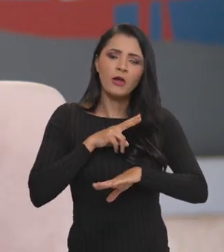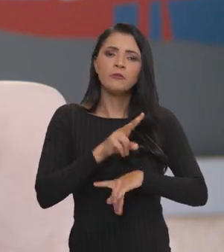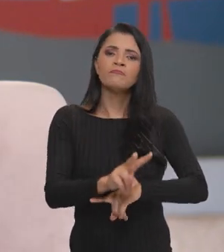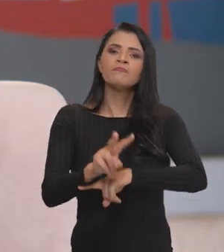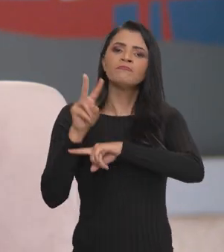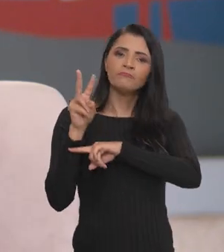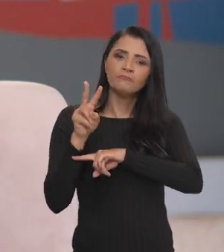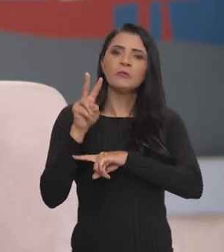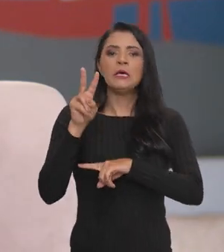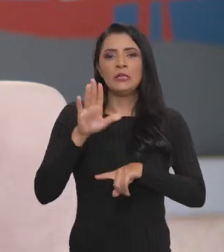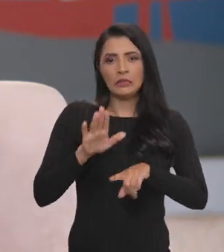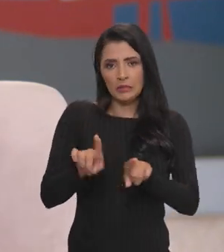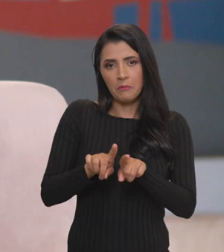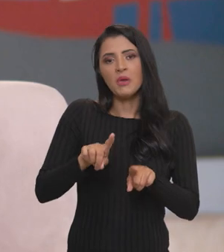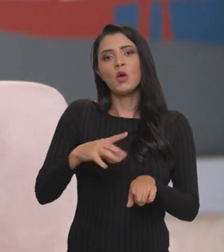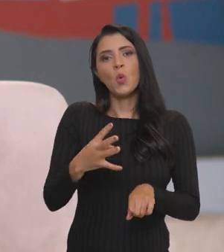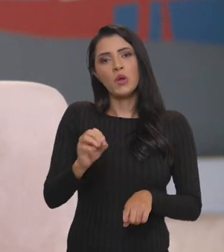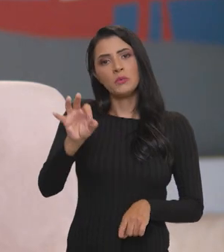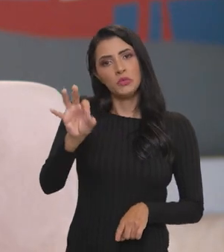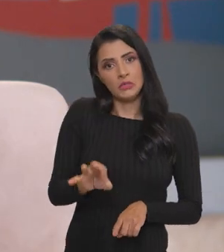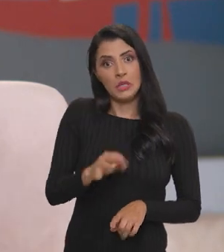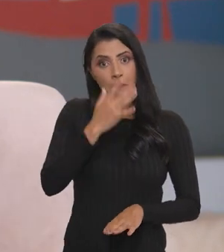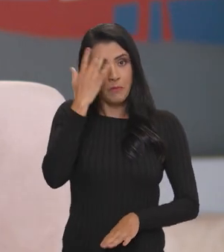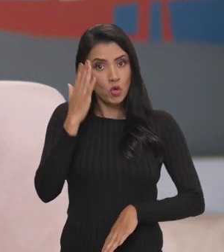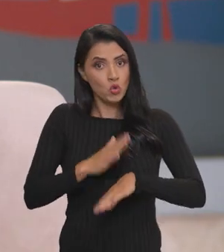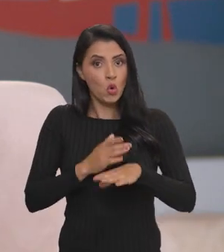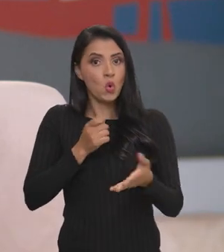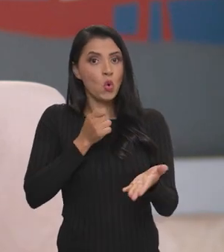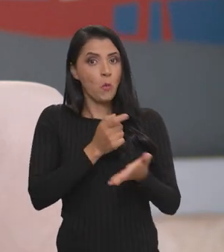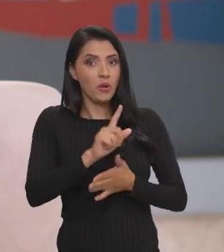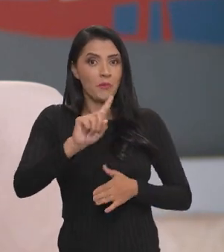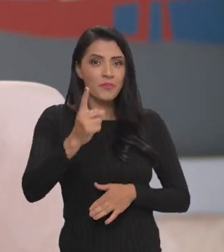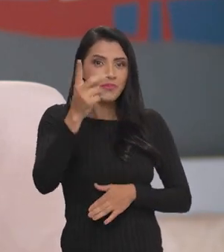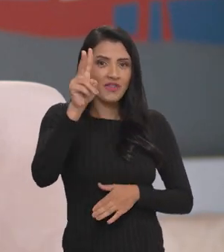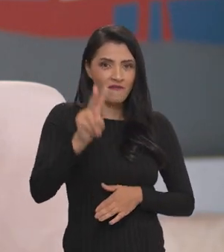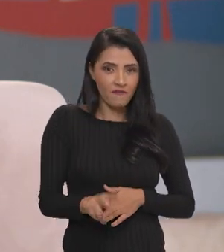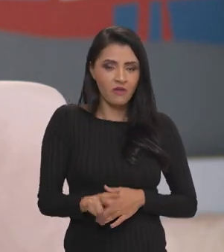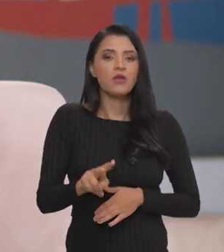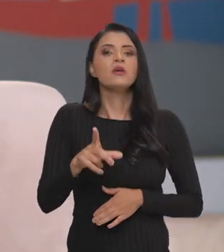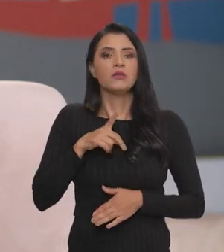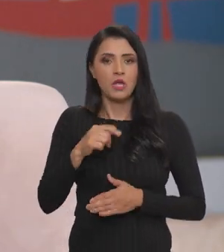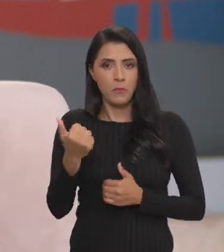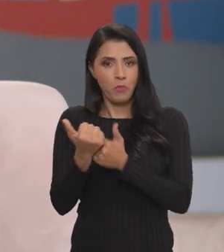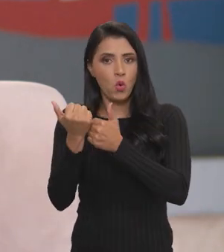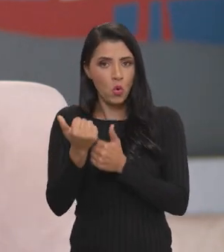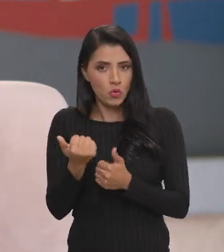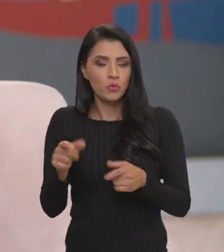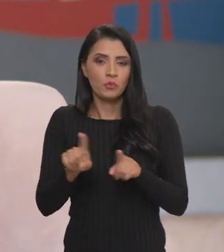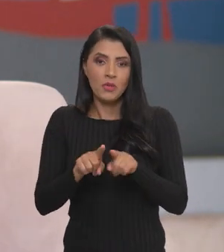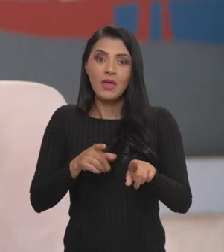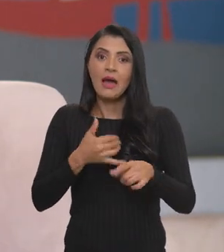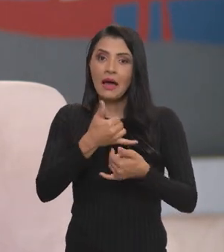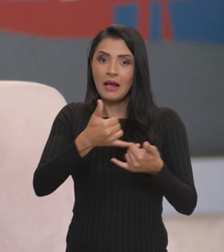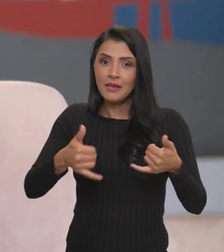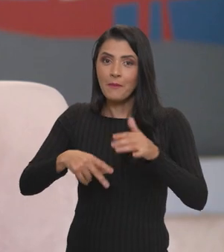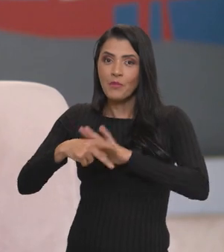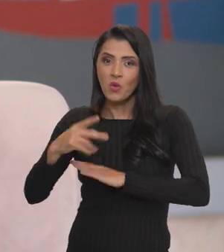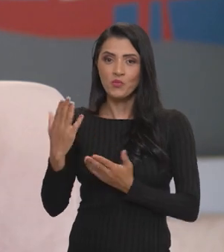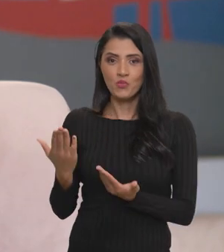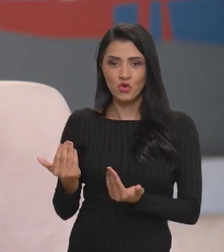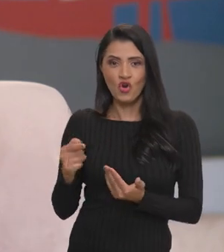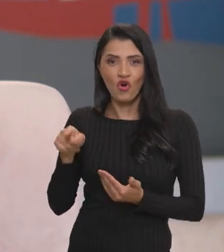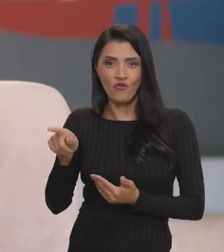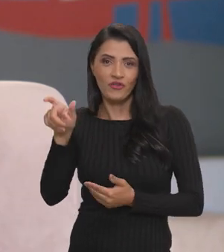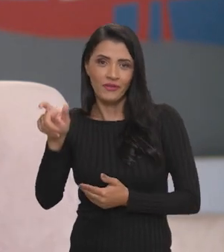também tem um rebate importante, é de 40% para quem está adquirindo a sua propriedade pela primeira vez e vai ter uma linha específica para o